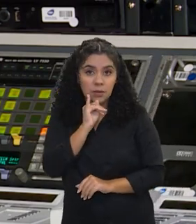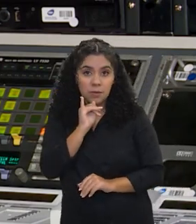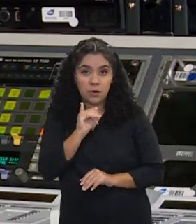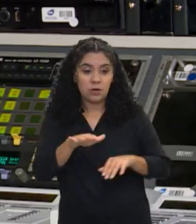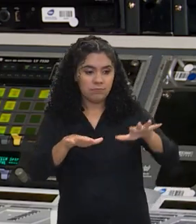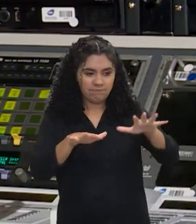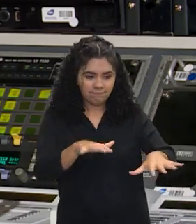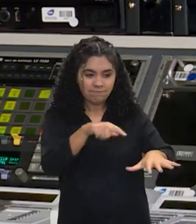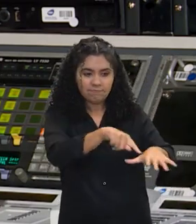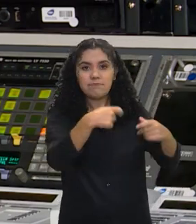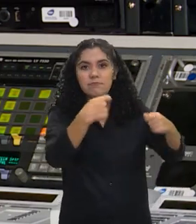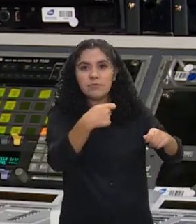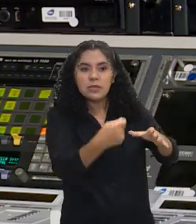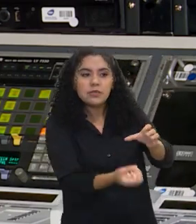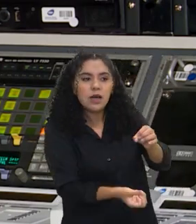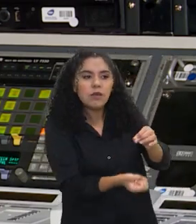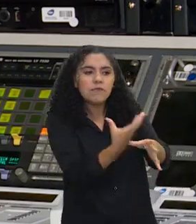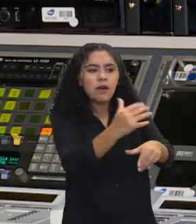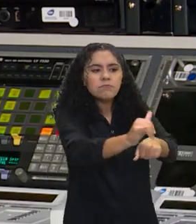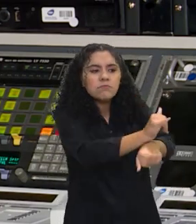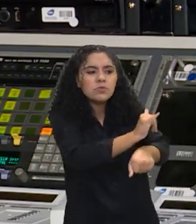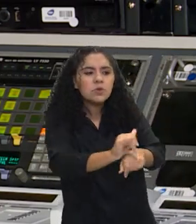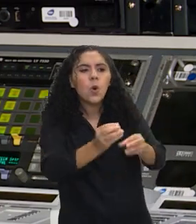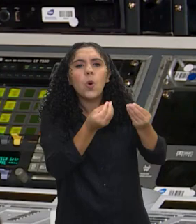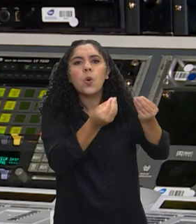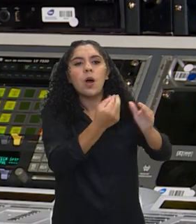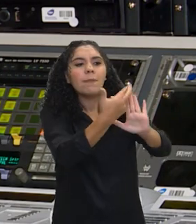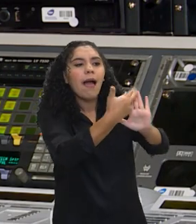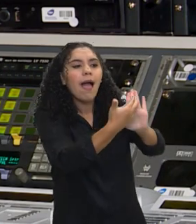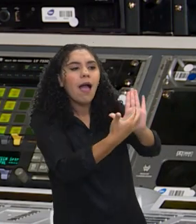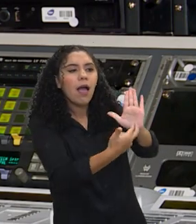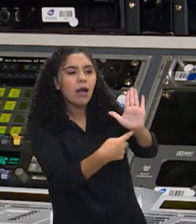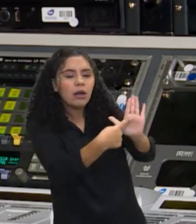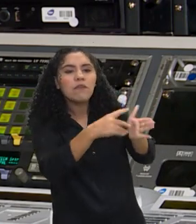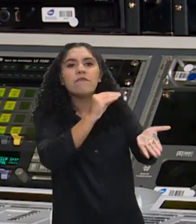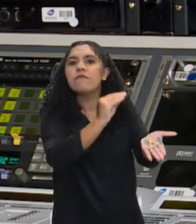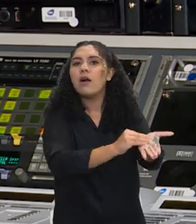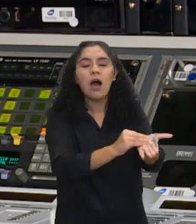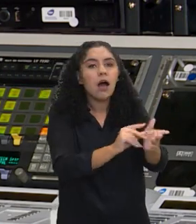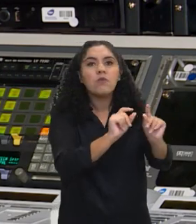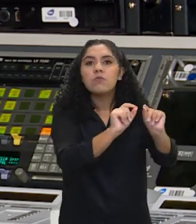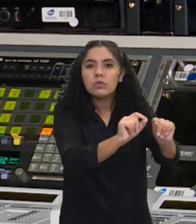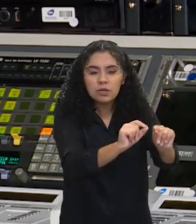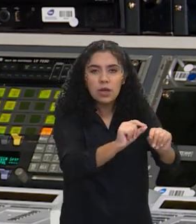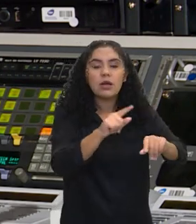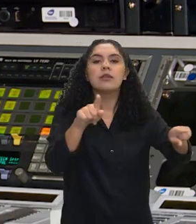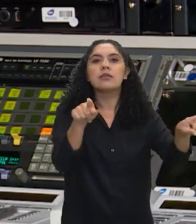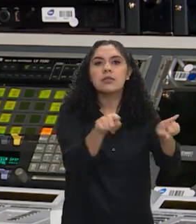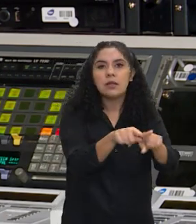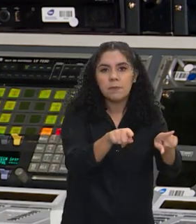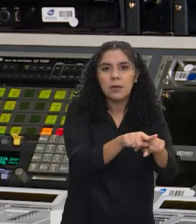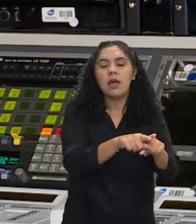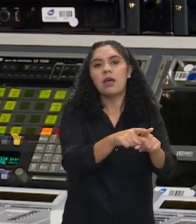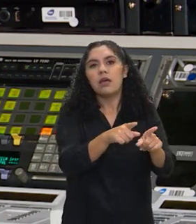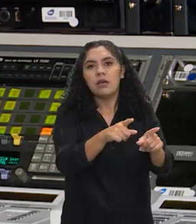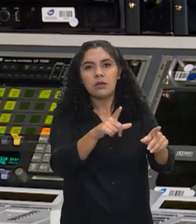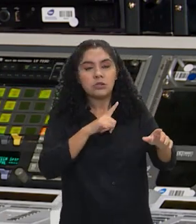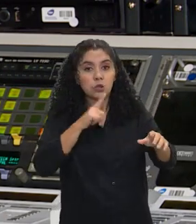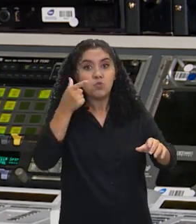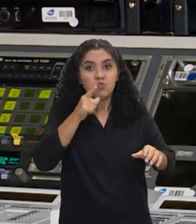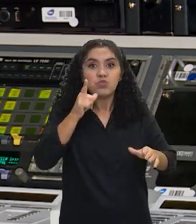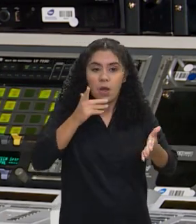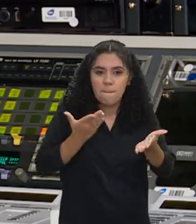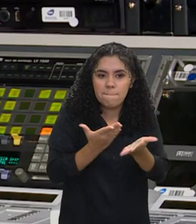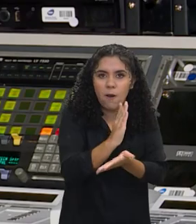estabelecer as regras. Pensar o que está faltando de regras ou medidas de regulação de políticas